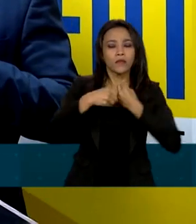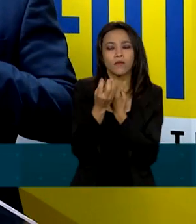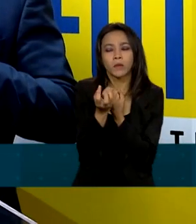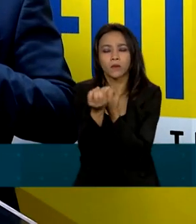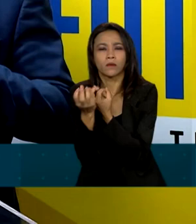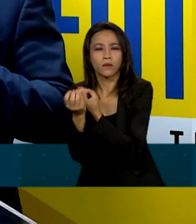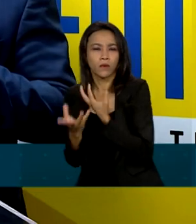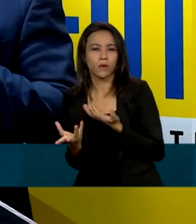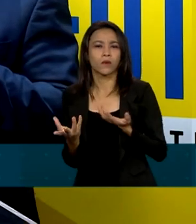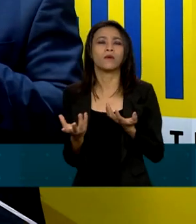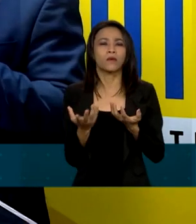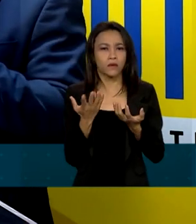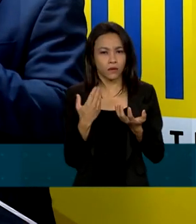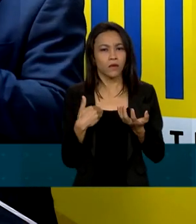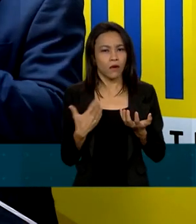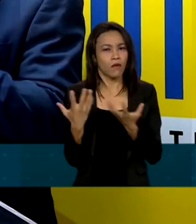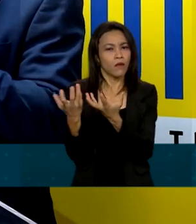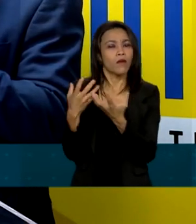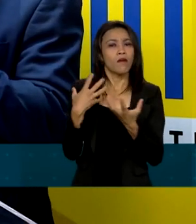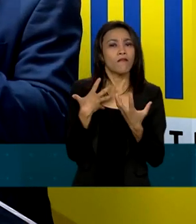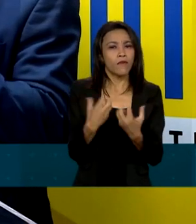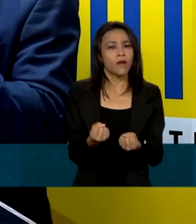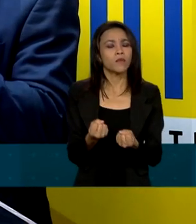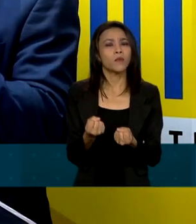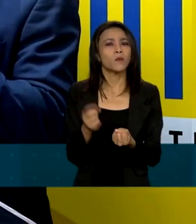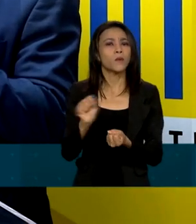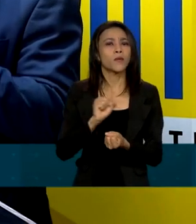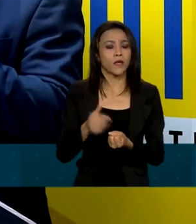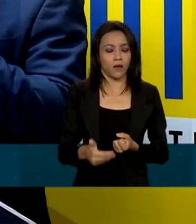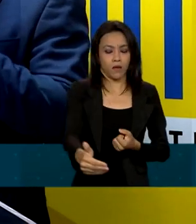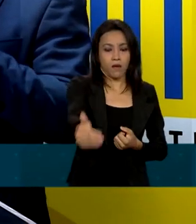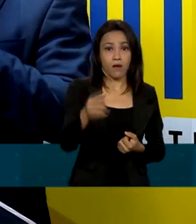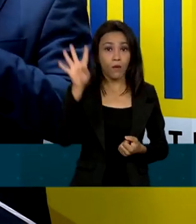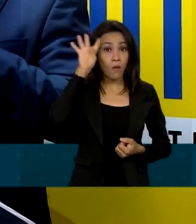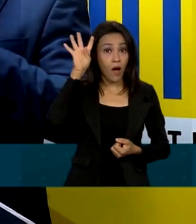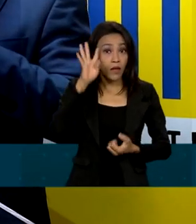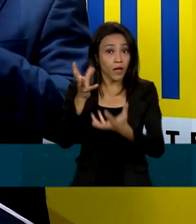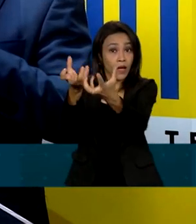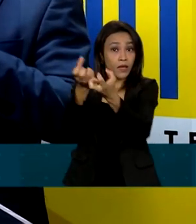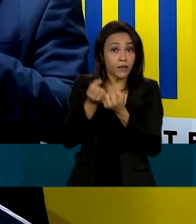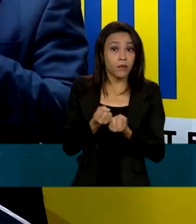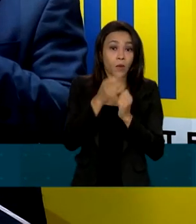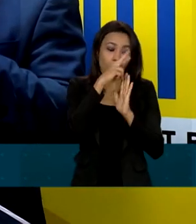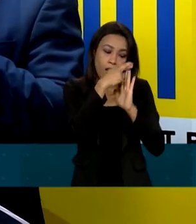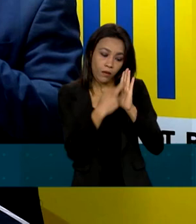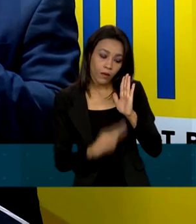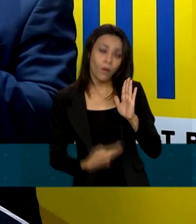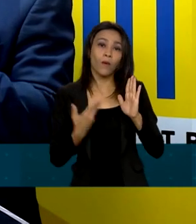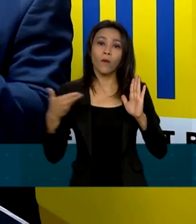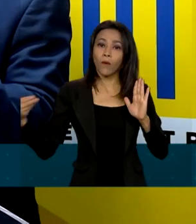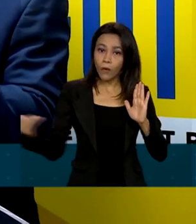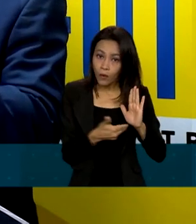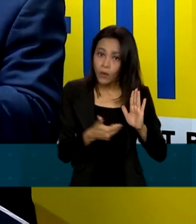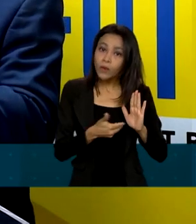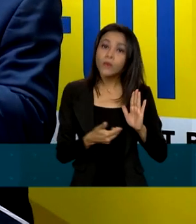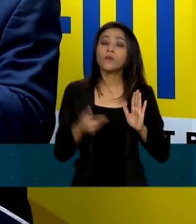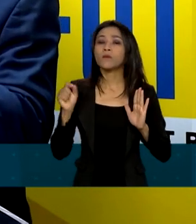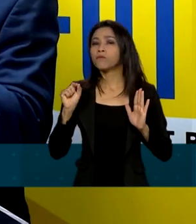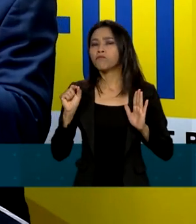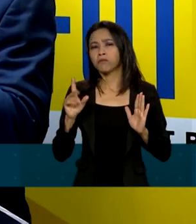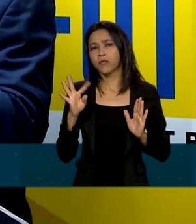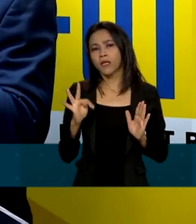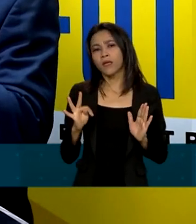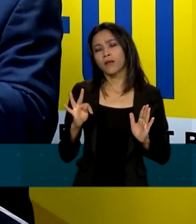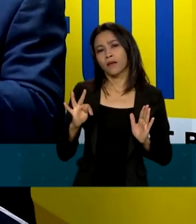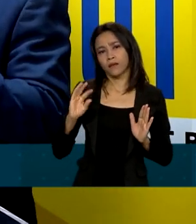nós vamos receber na quarta-feira um relatório completo do presidente do TCU, o